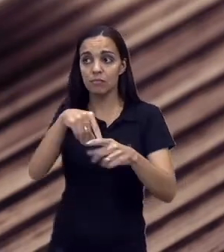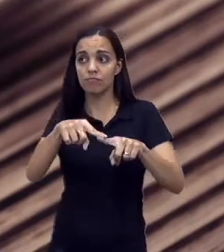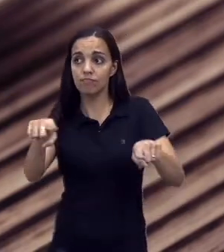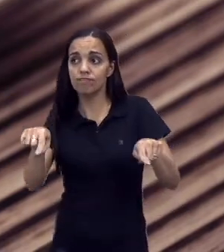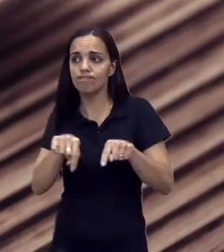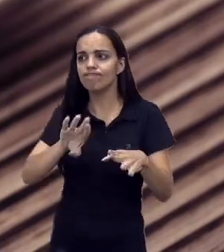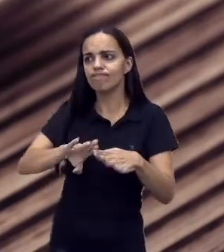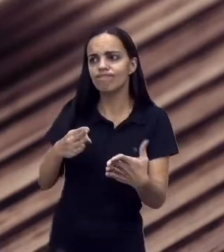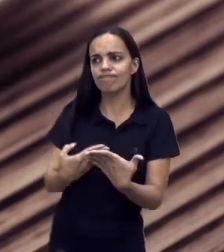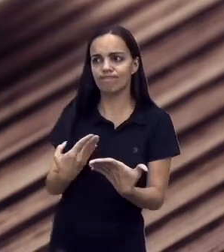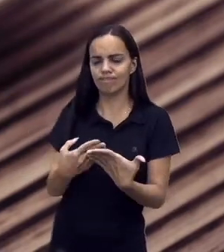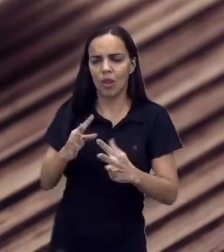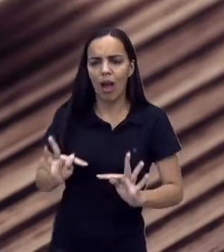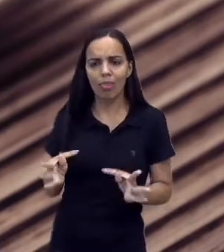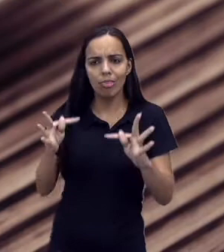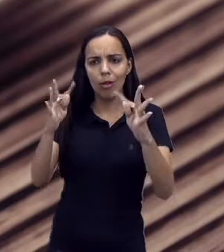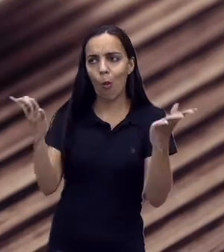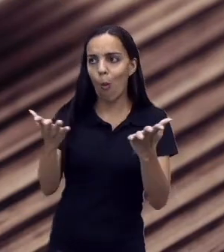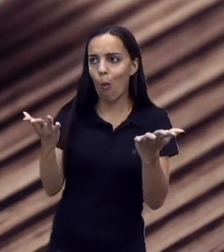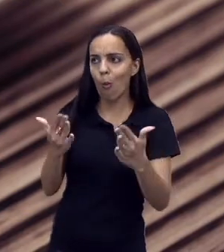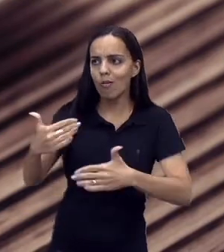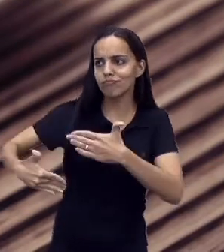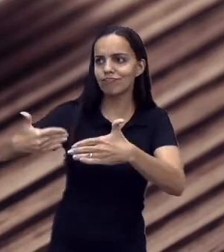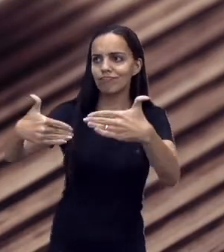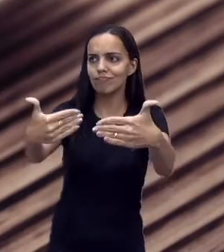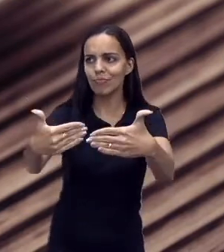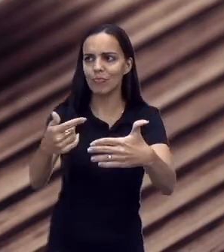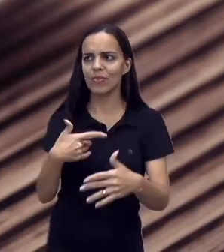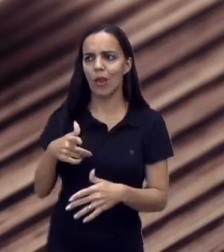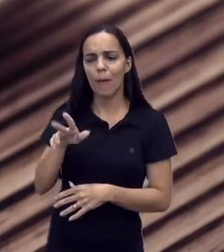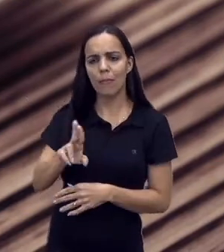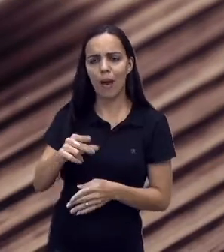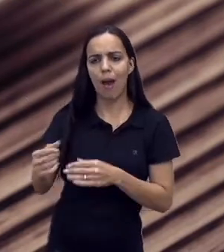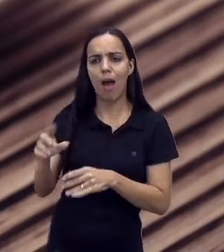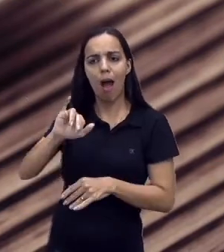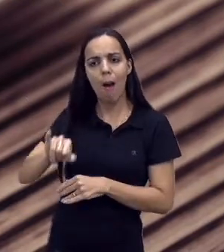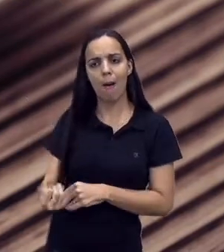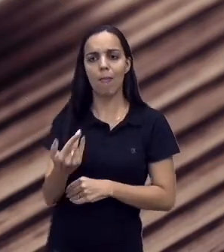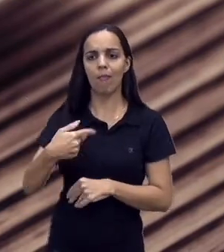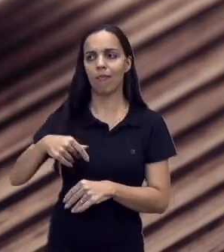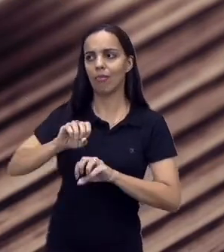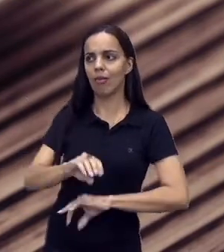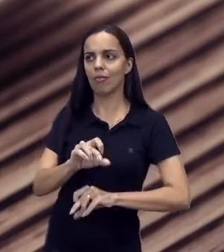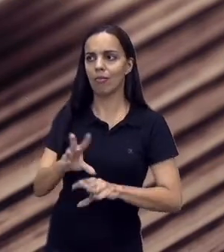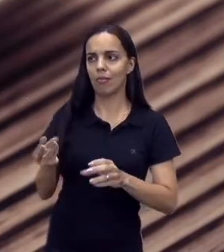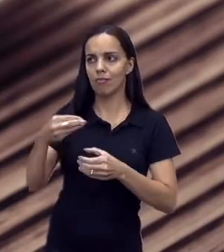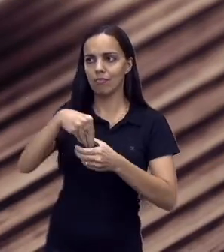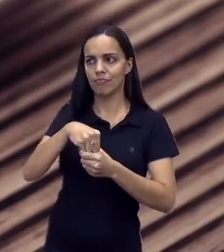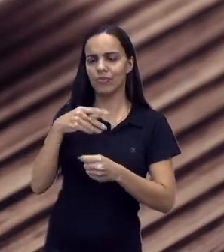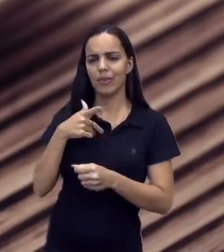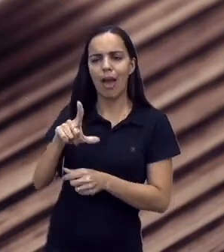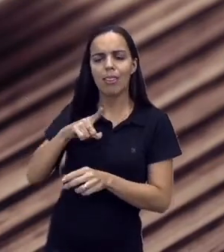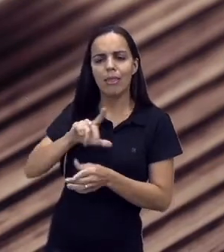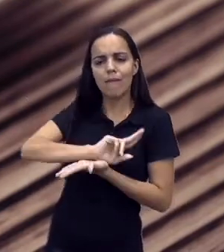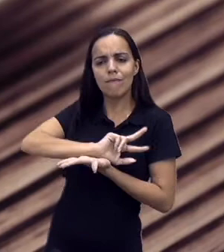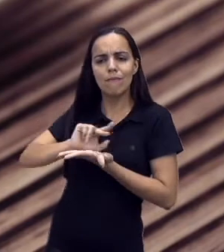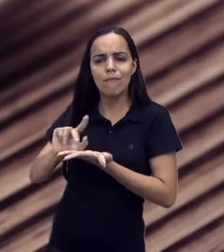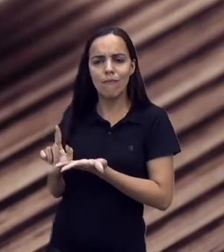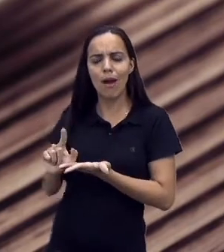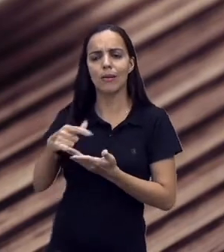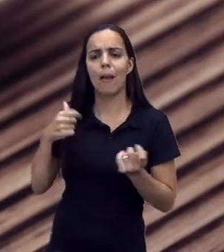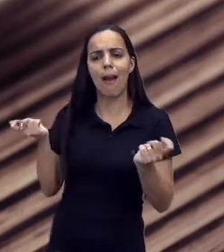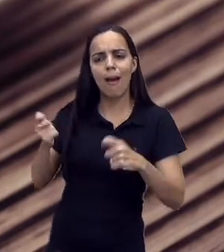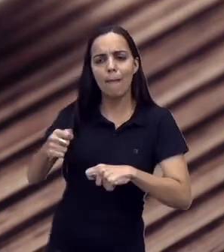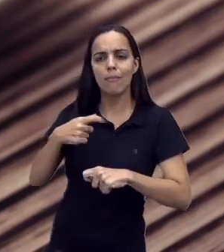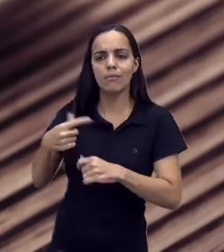pois a tecnologia lançada traz muitos benefícios à educação. O uso desta ferramenta na sala de aula seria